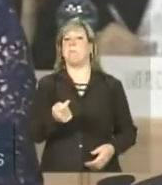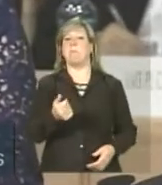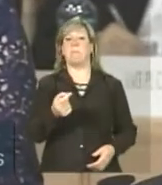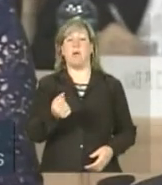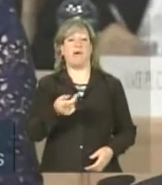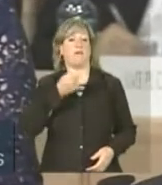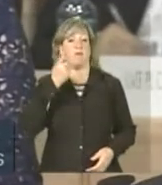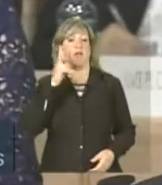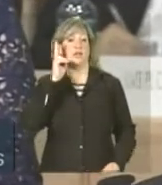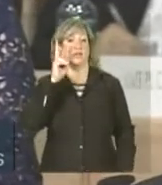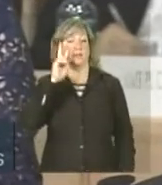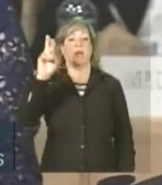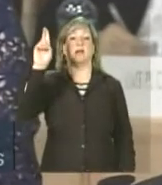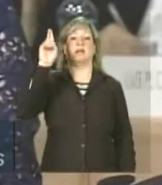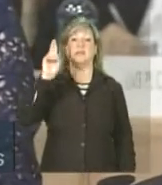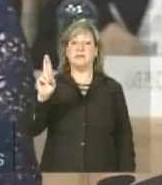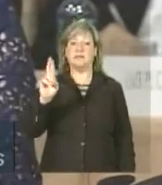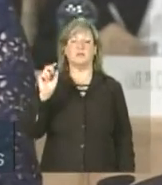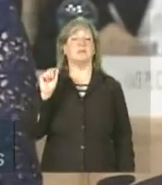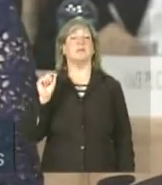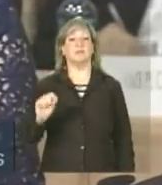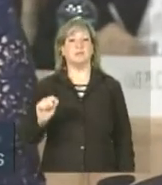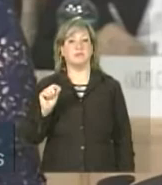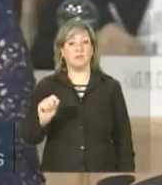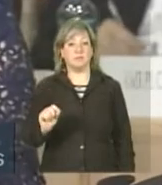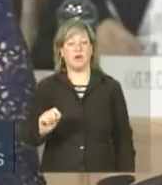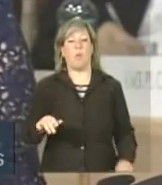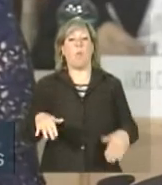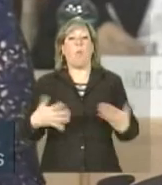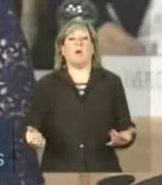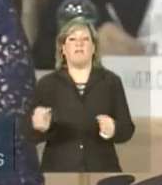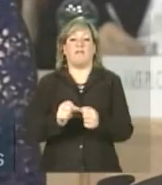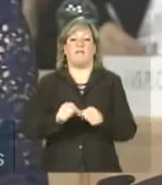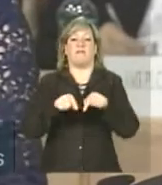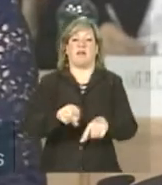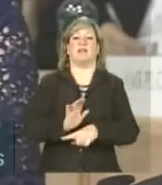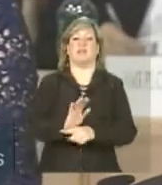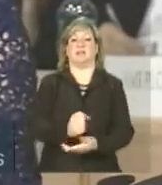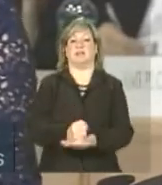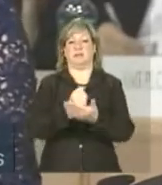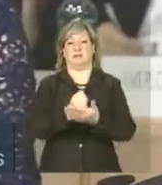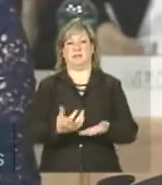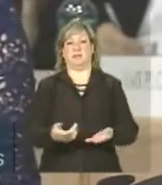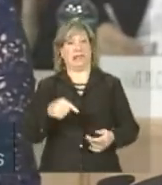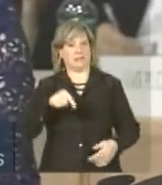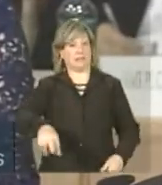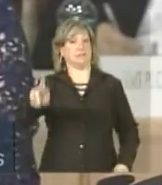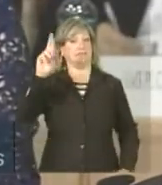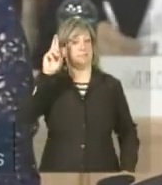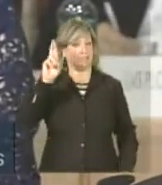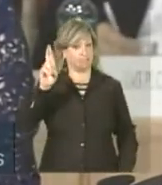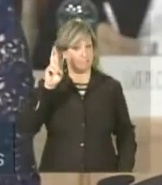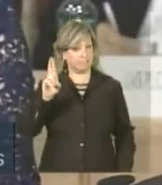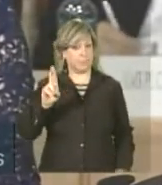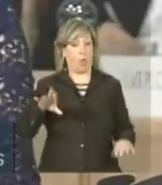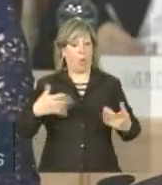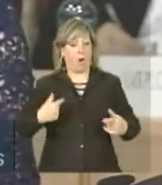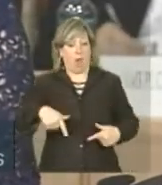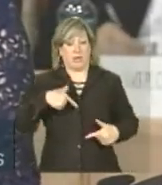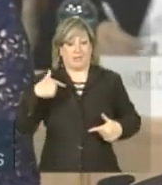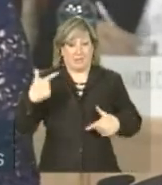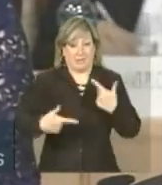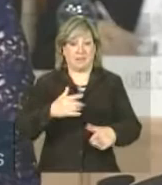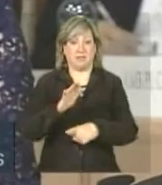fala sobre a responsabilidade ao proteger. Esta responsabilidade ao proteger